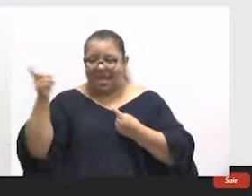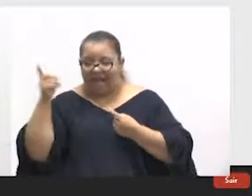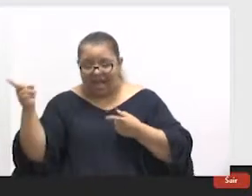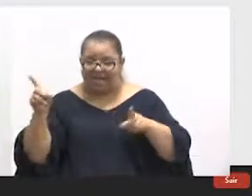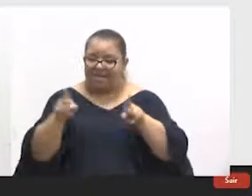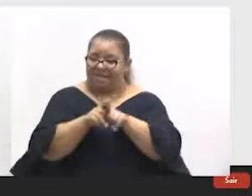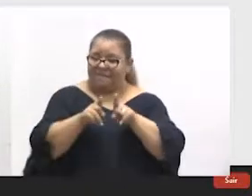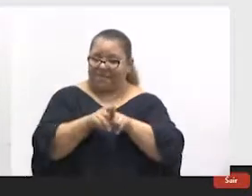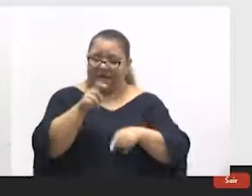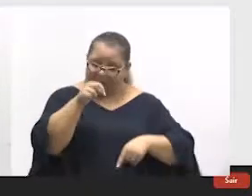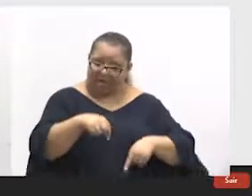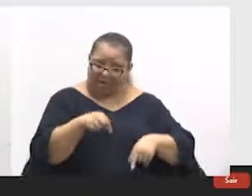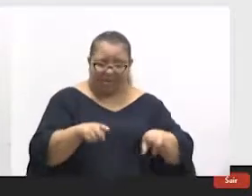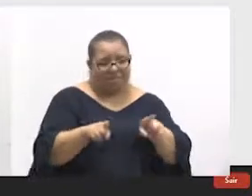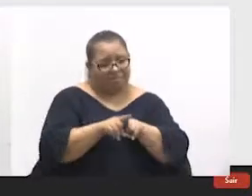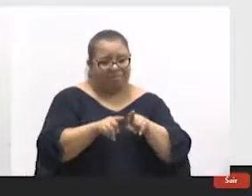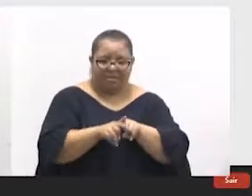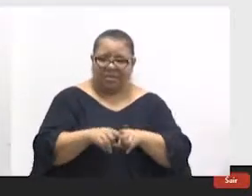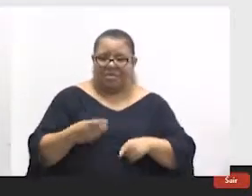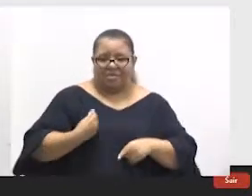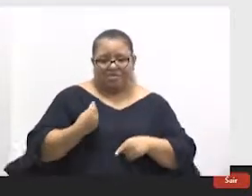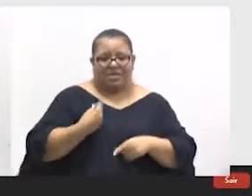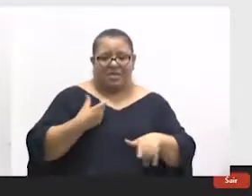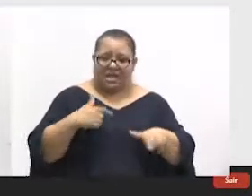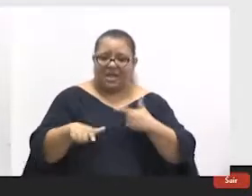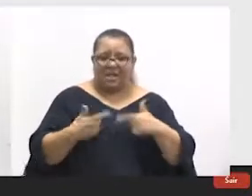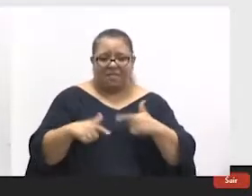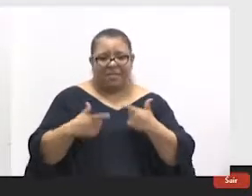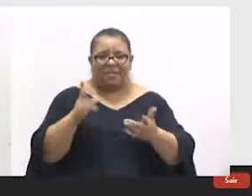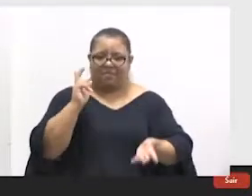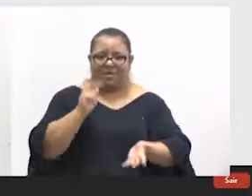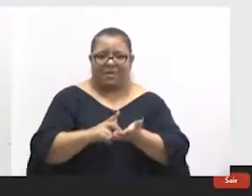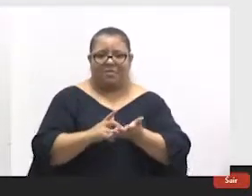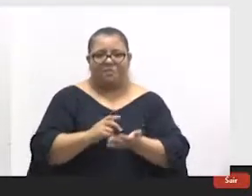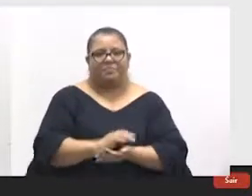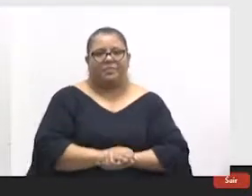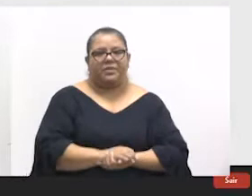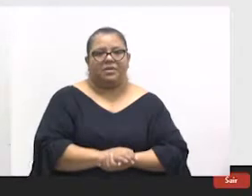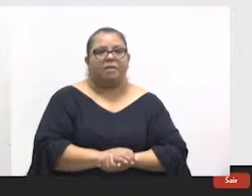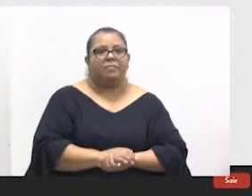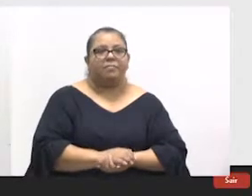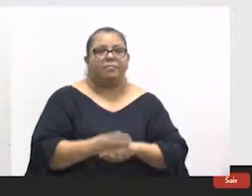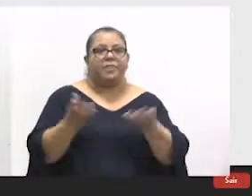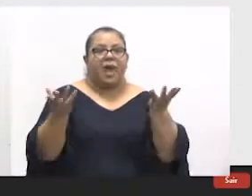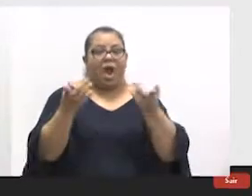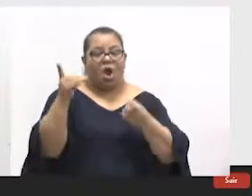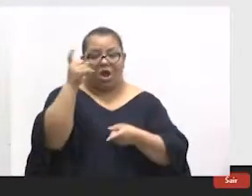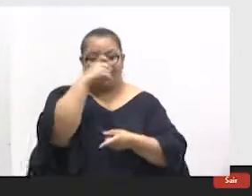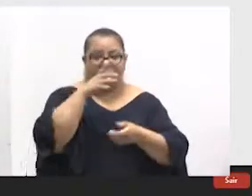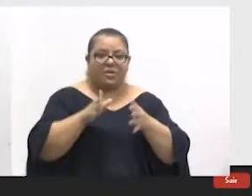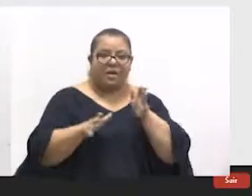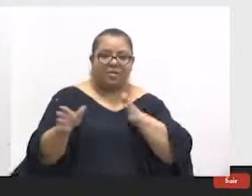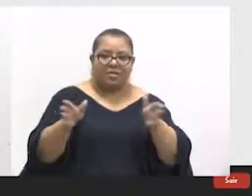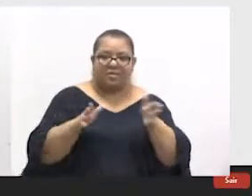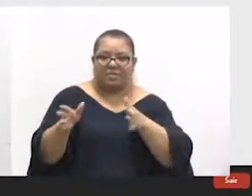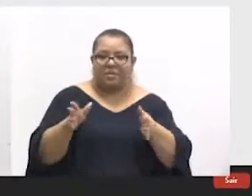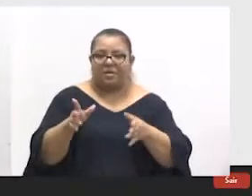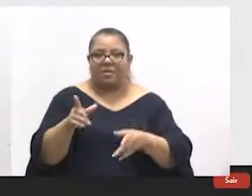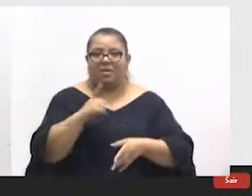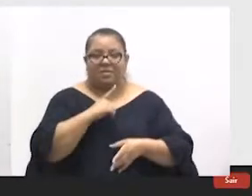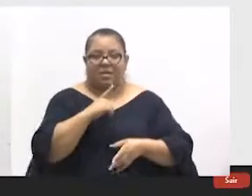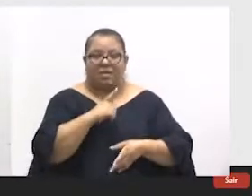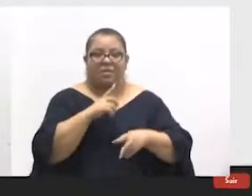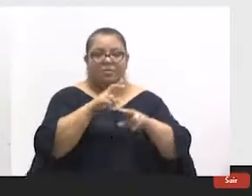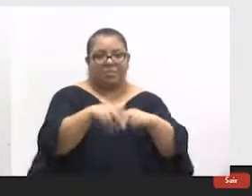residência quanto trabalhando mesmo, né? E essa dificuldade de acesso que a gente tem de